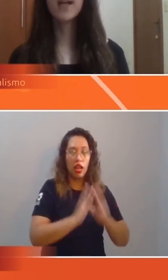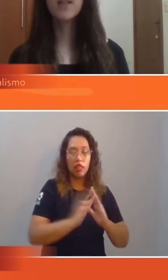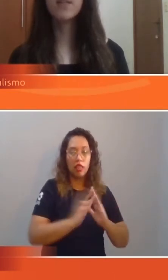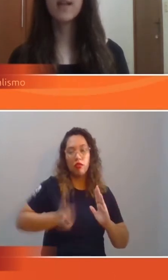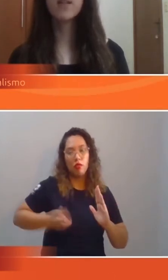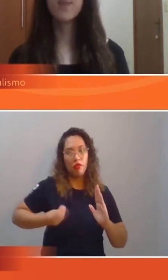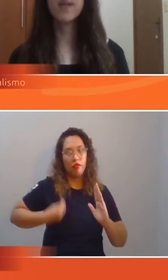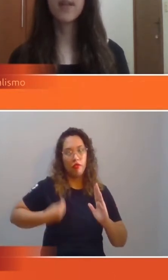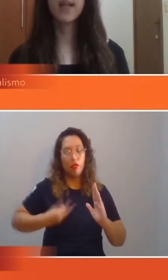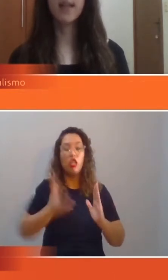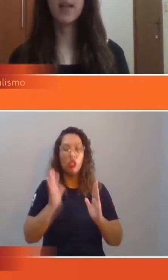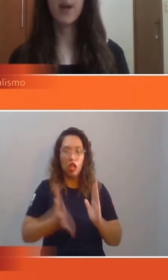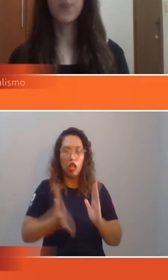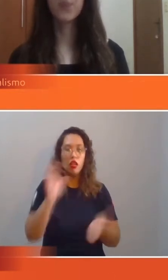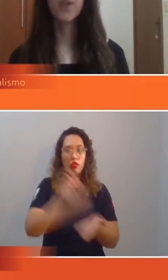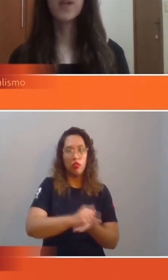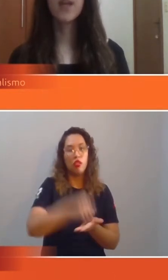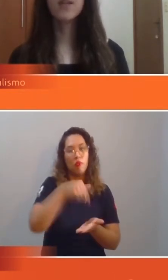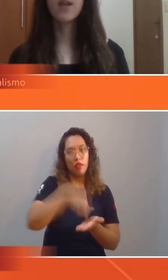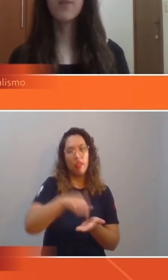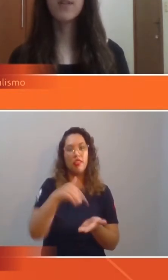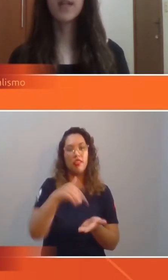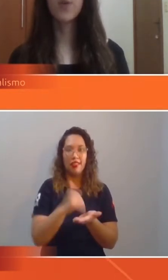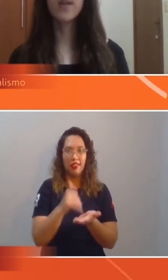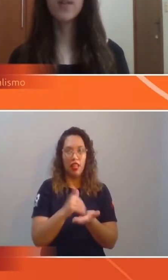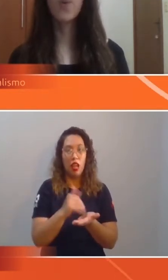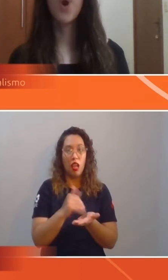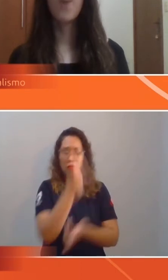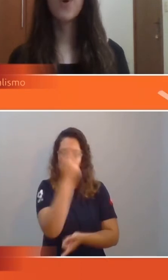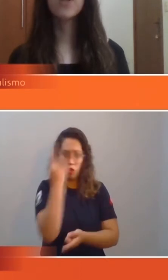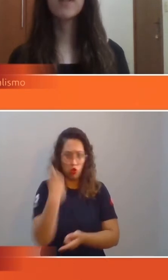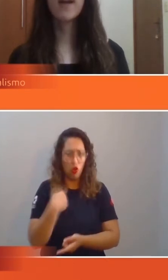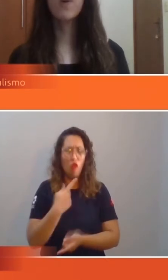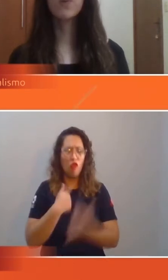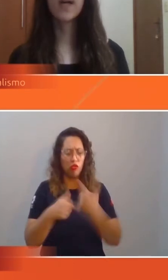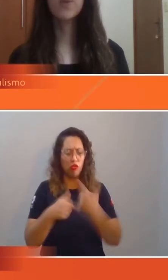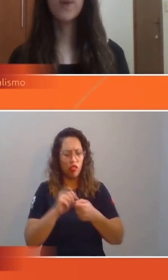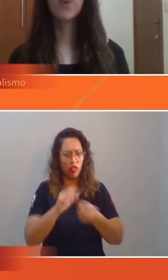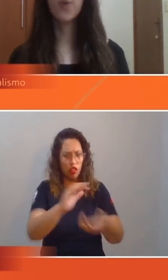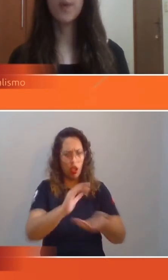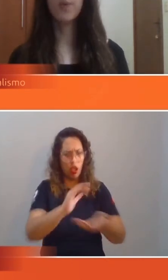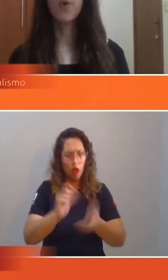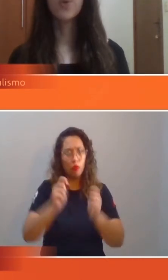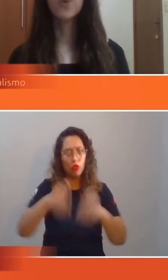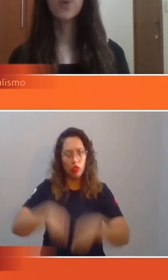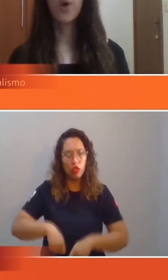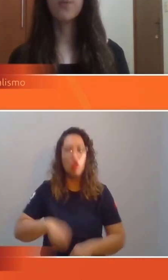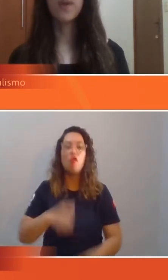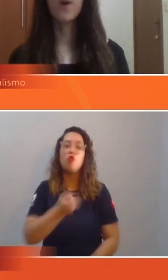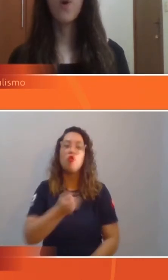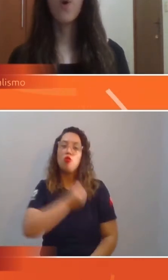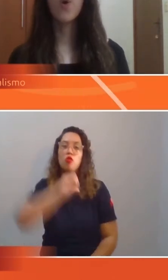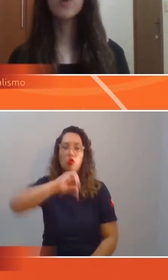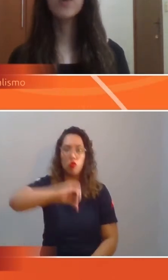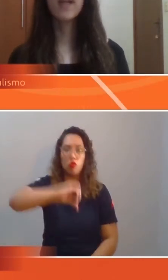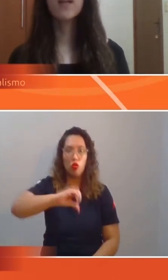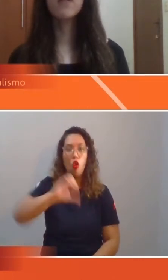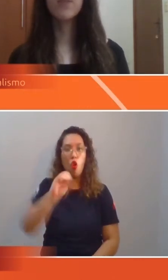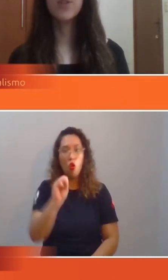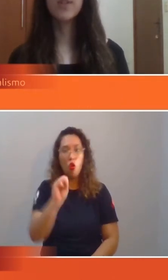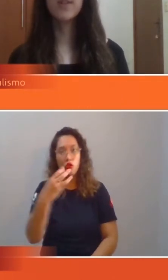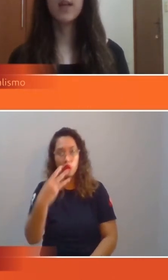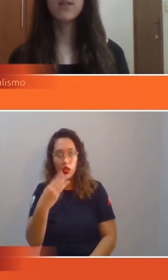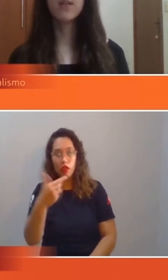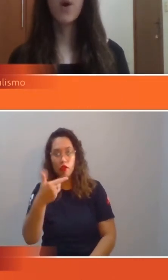e já cadastradas pela Secretaria. Quem quiser fazer a doação pode entrar em contato pelo número 9-83